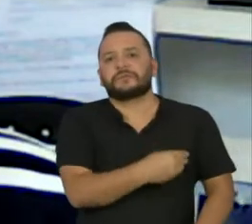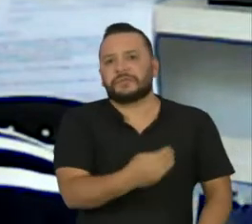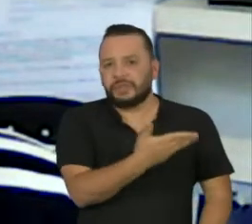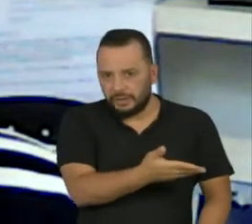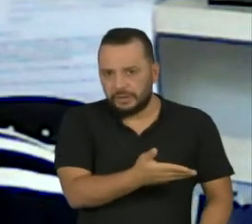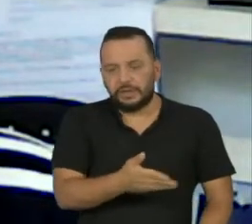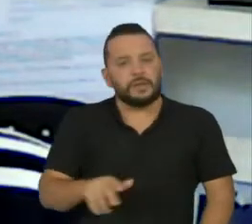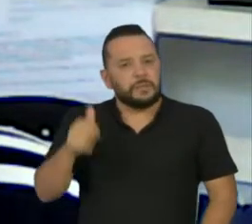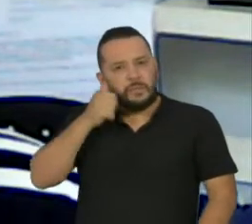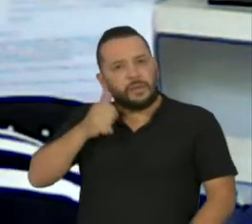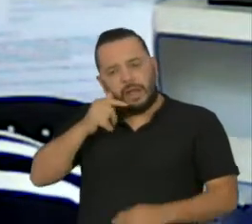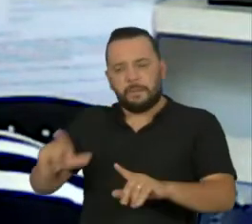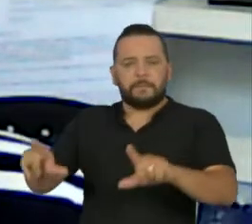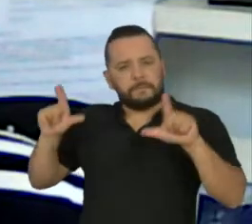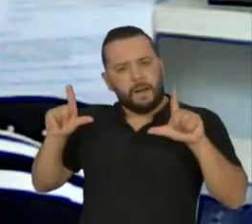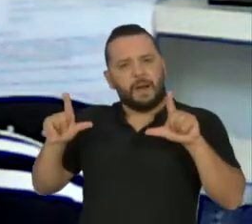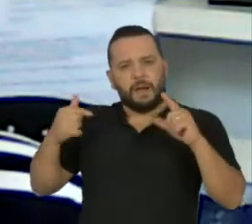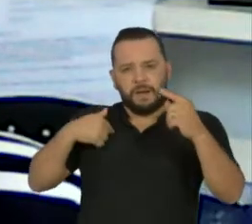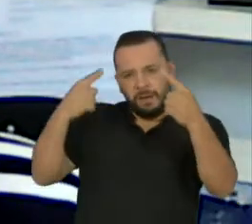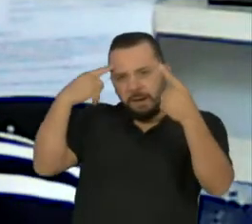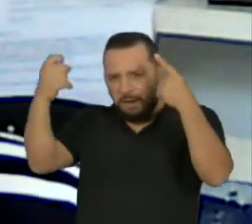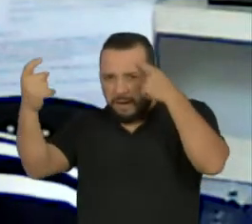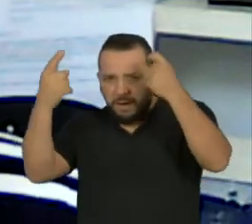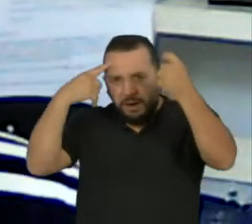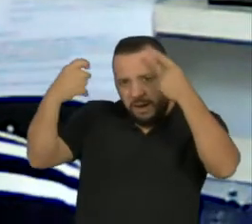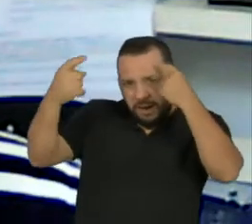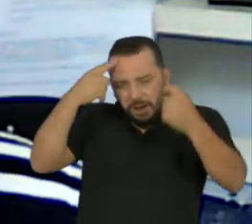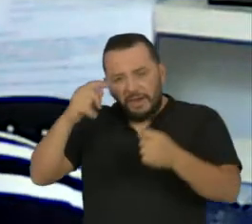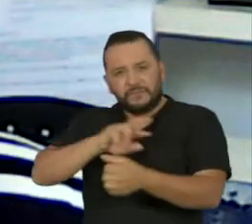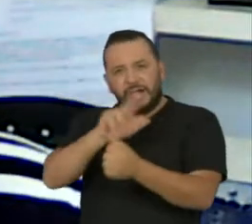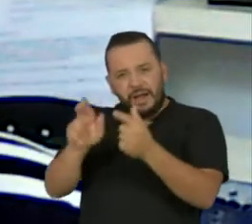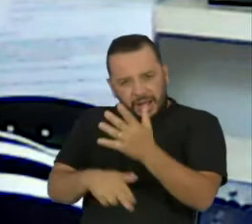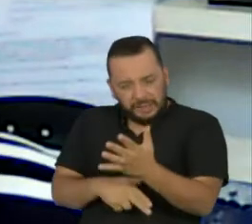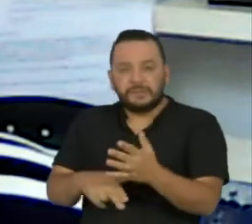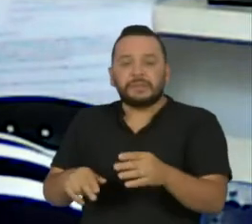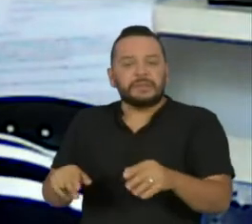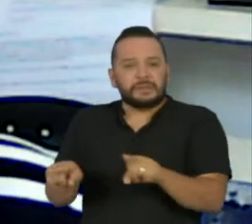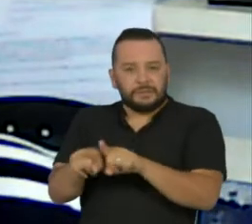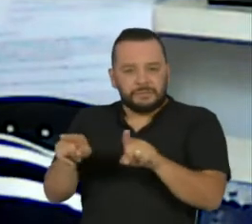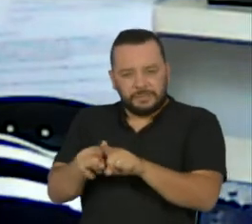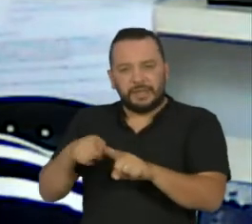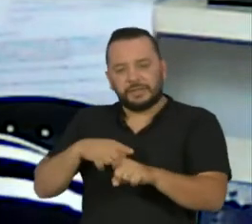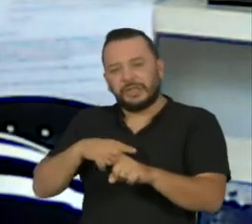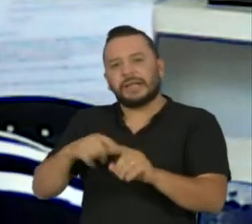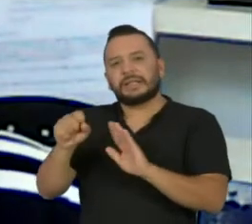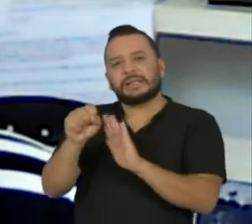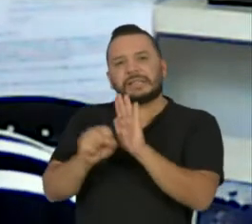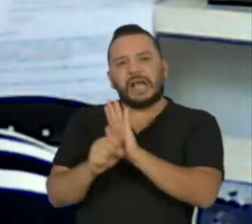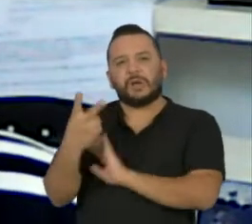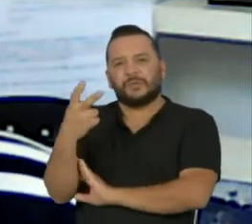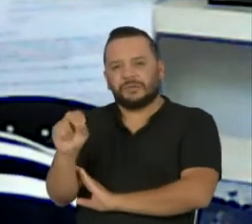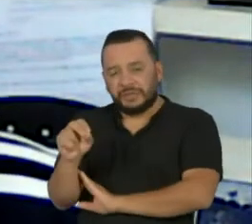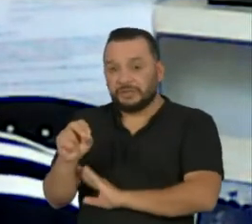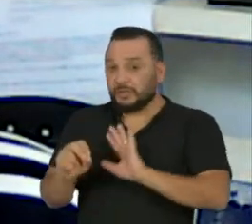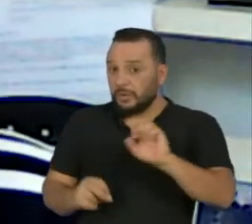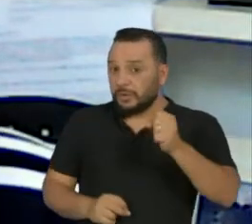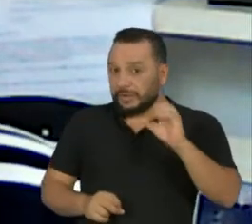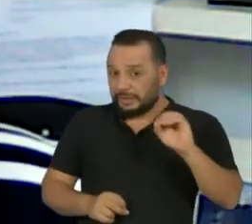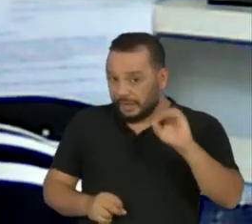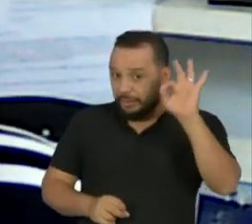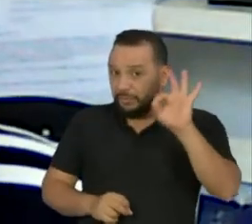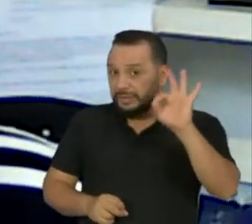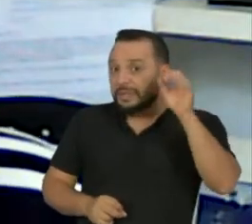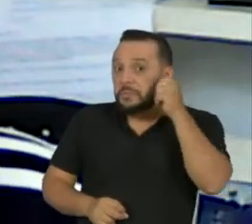extremamente criativas. Eu lembro que nesse período e até o início do século XX, nós tivemos 80% da população na enxada